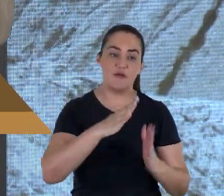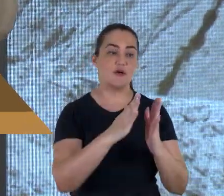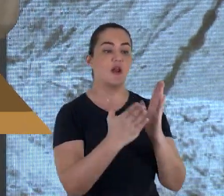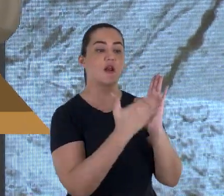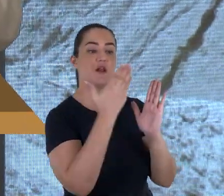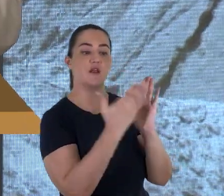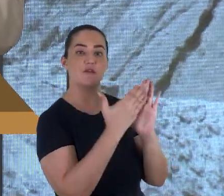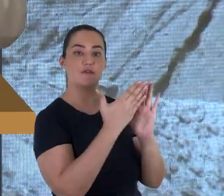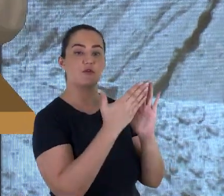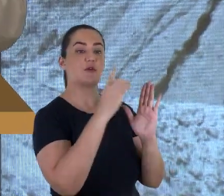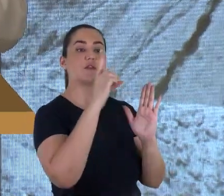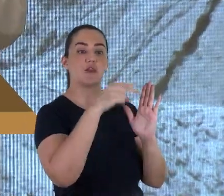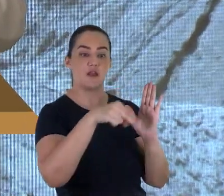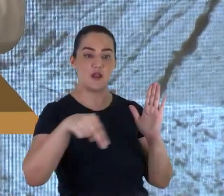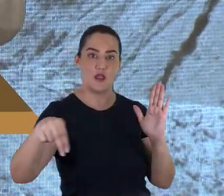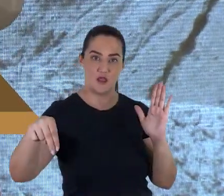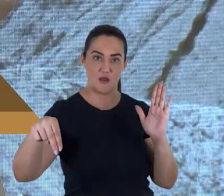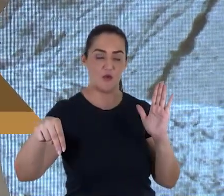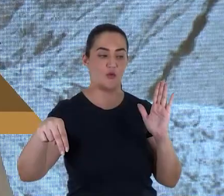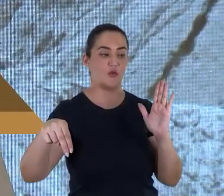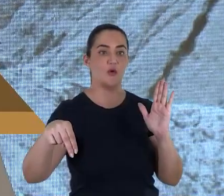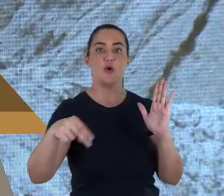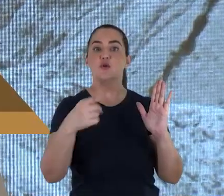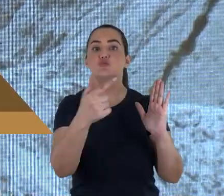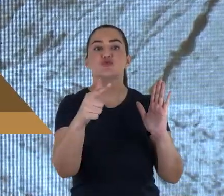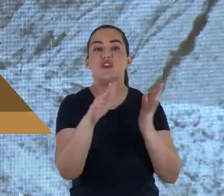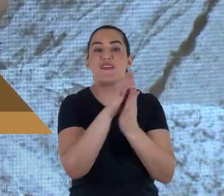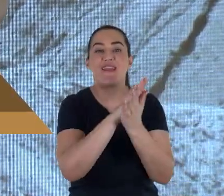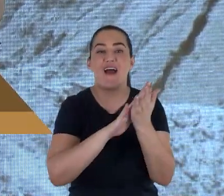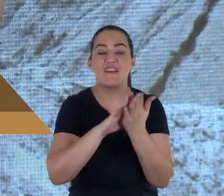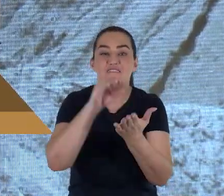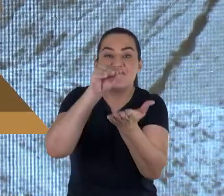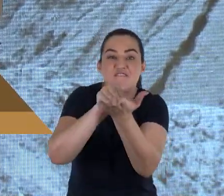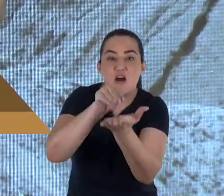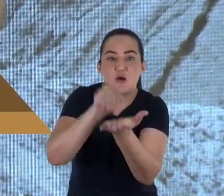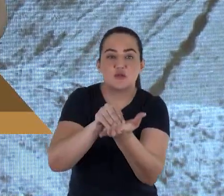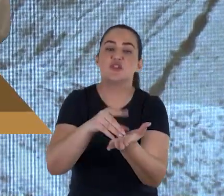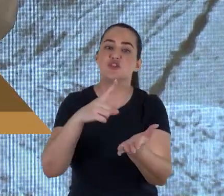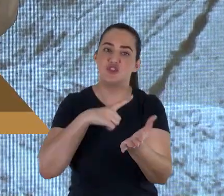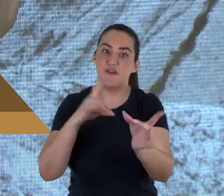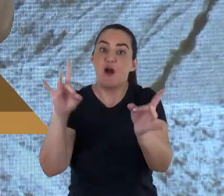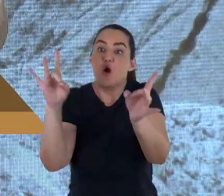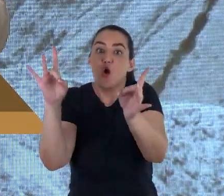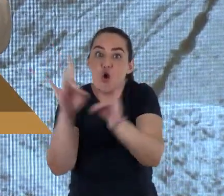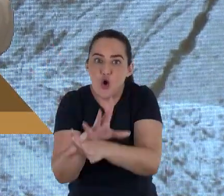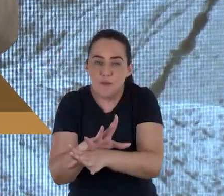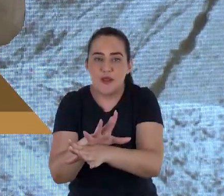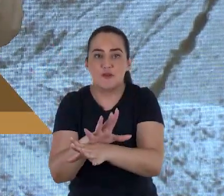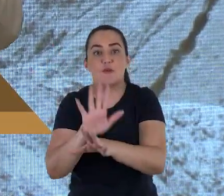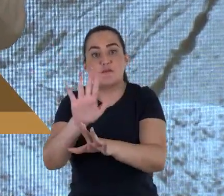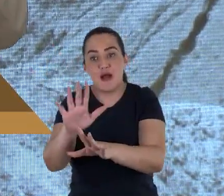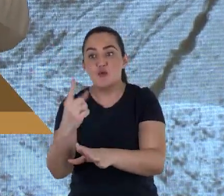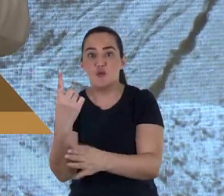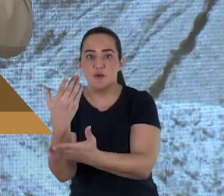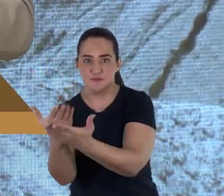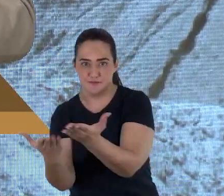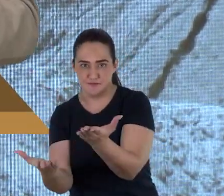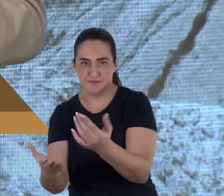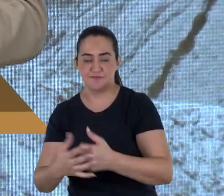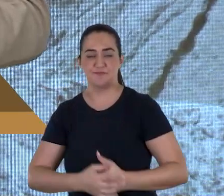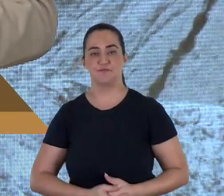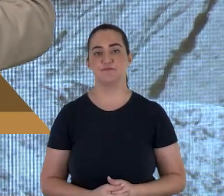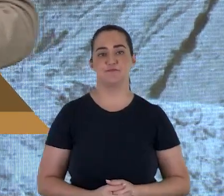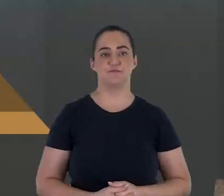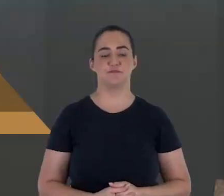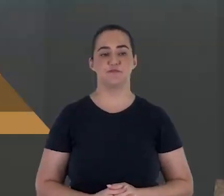Daniel em Qumran não estava com nenhuma parte faltante. Ele estava completo. Pois bem, vamos continuar.